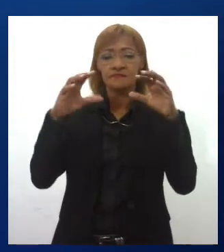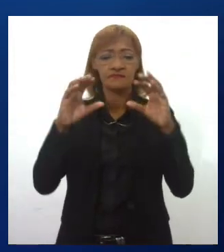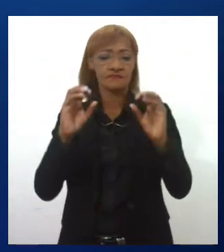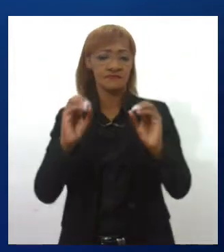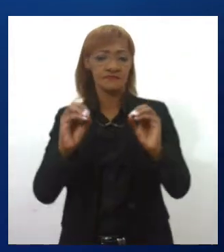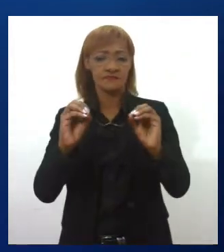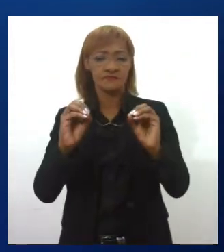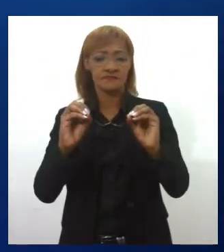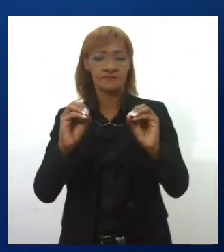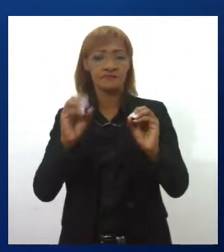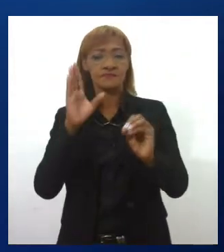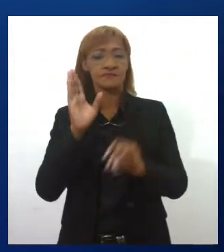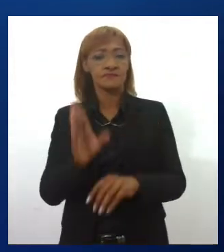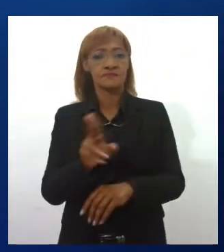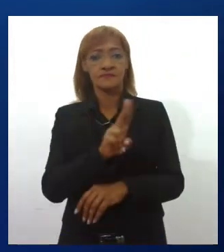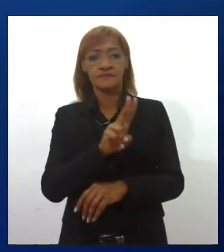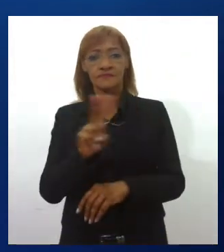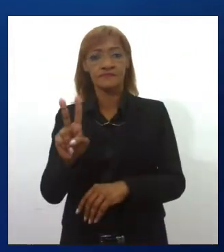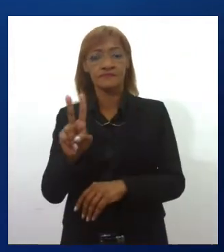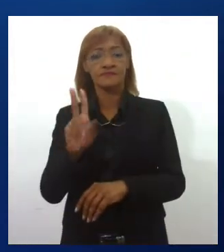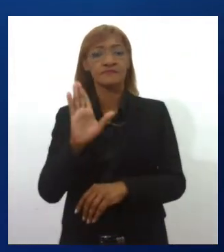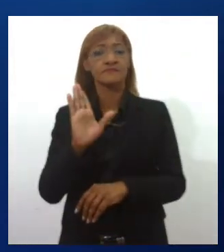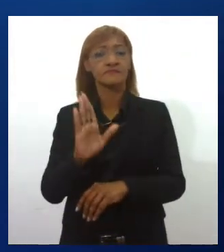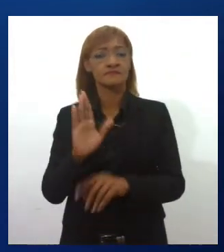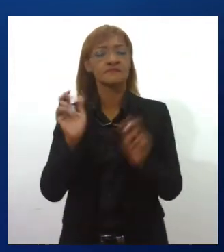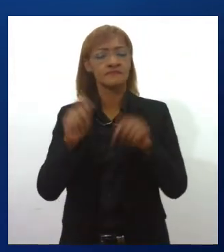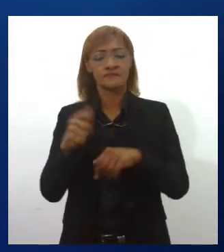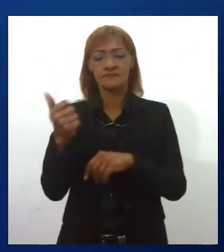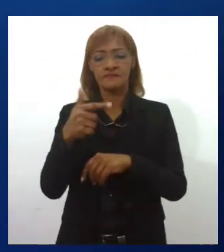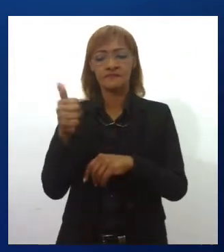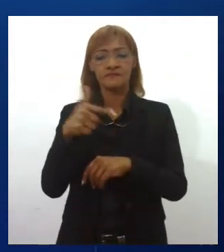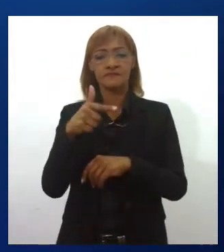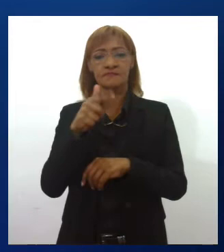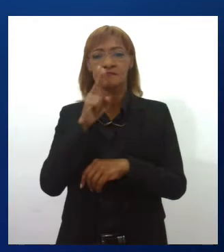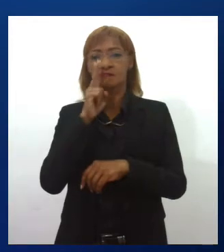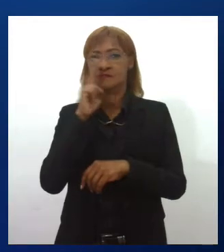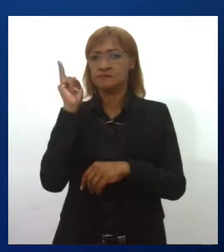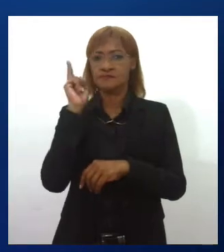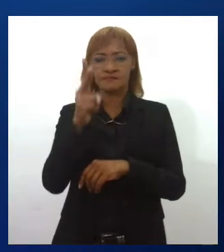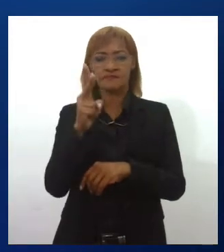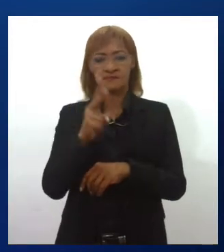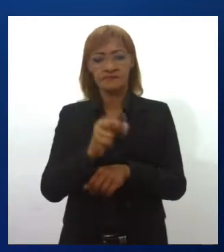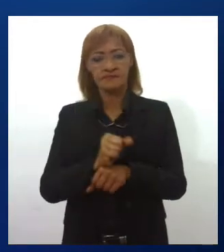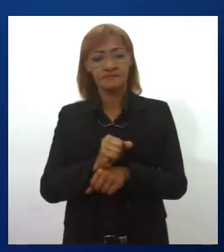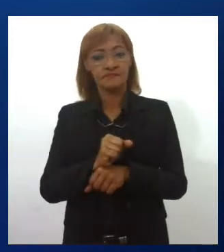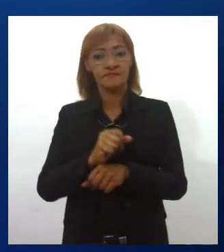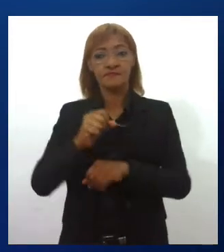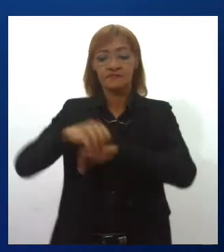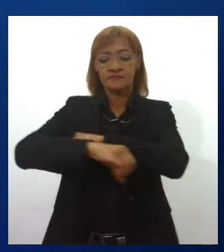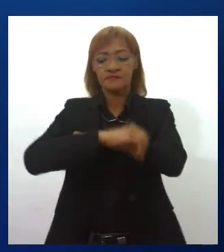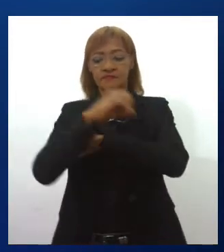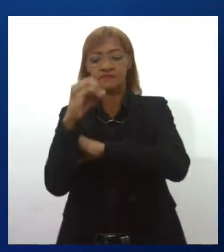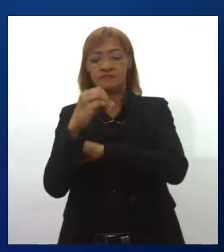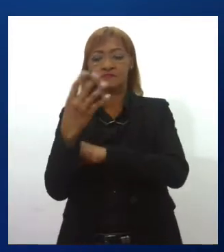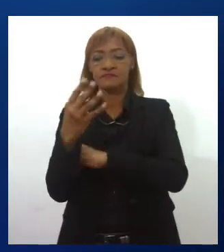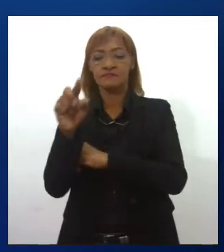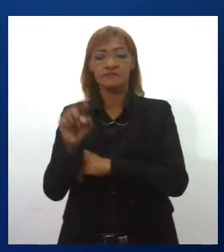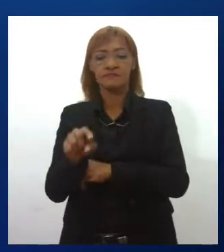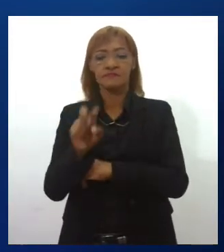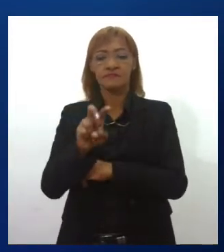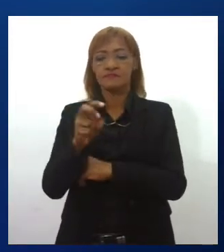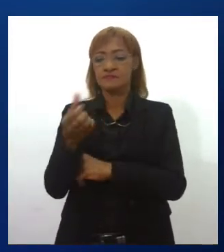e o índice ultravioleta pode chegar a 12, considerado extremo. O sol nasceu hoje às 4 horas e